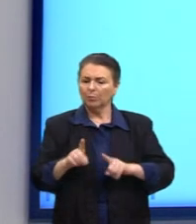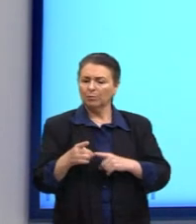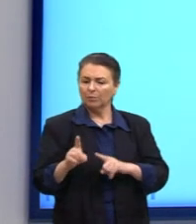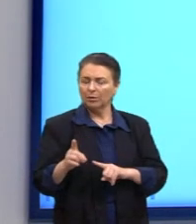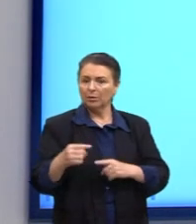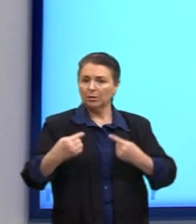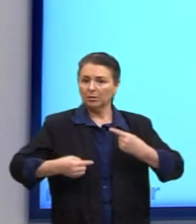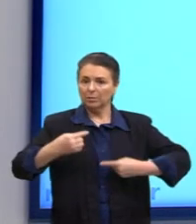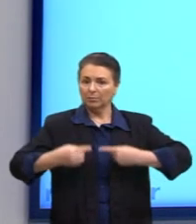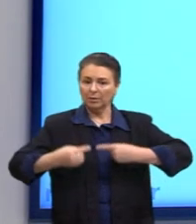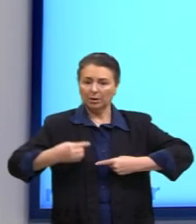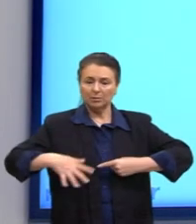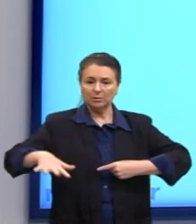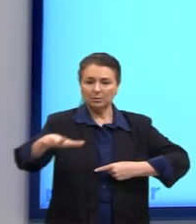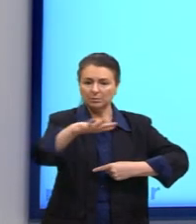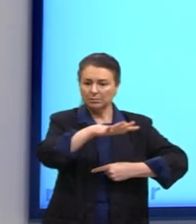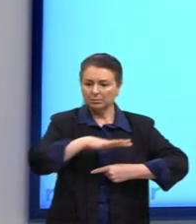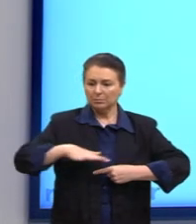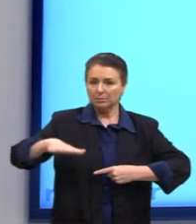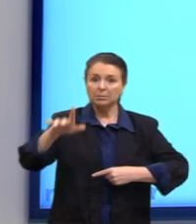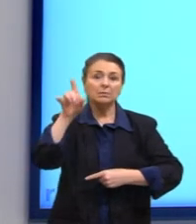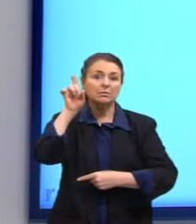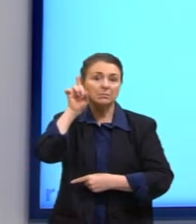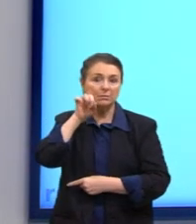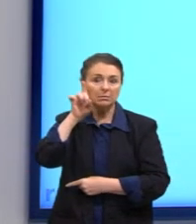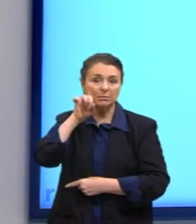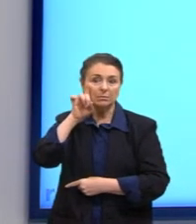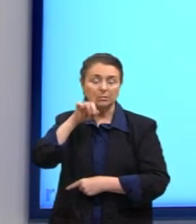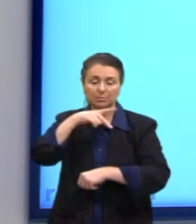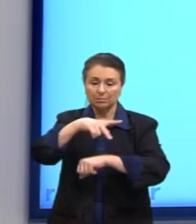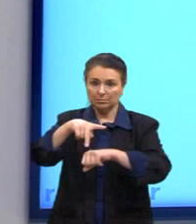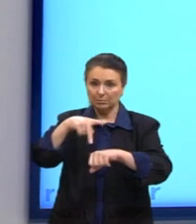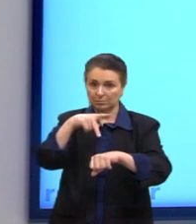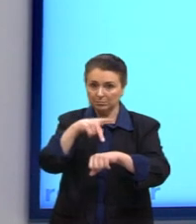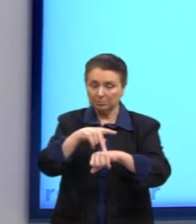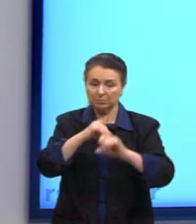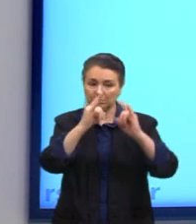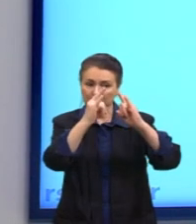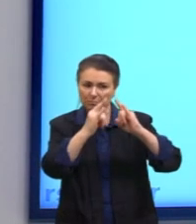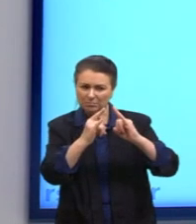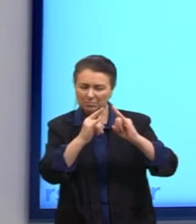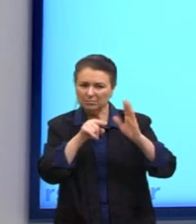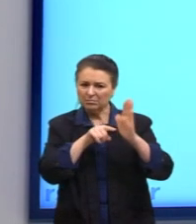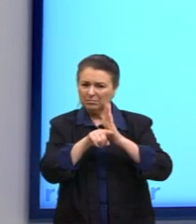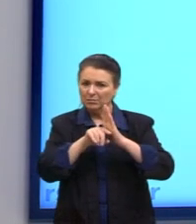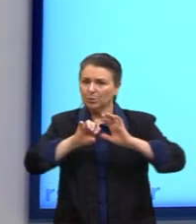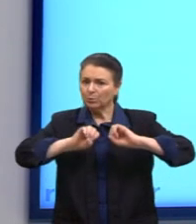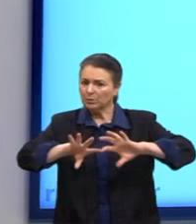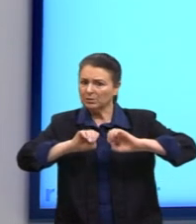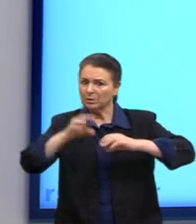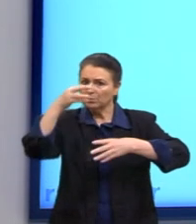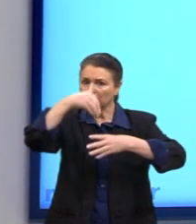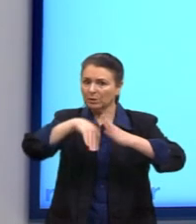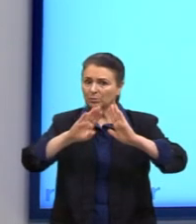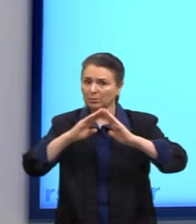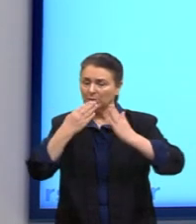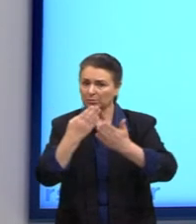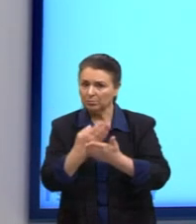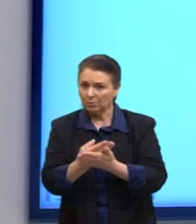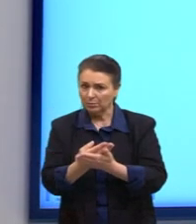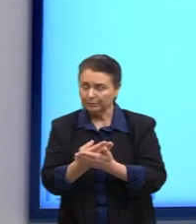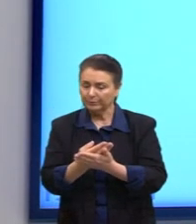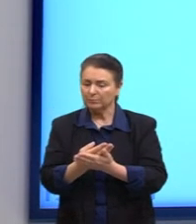em certos locais dos Estados Unidos da América, como algumas entidades, contestando o seu ensino nas escolas. Nos últimos